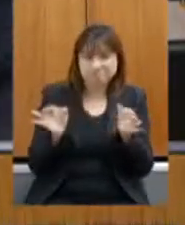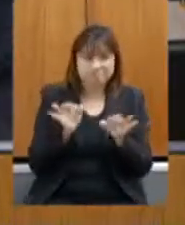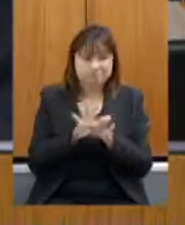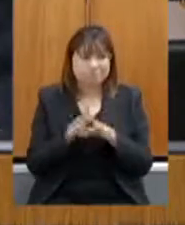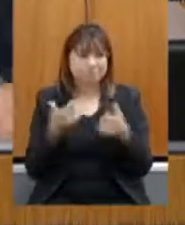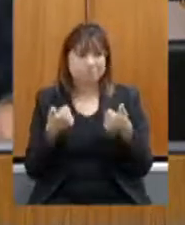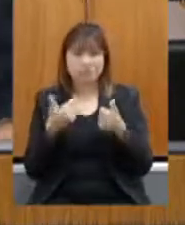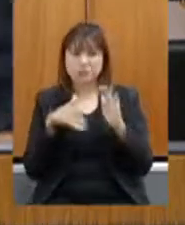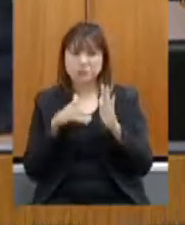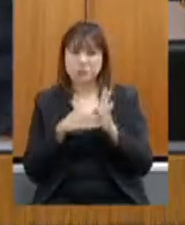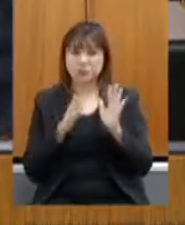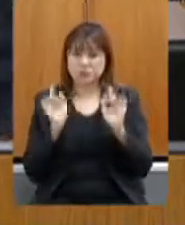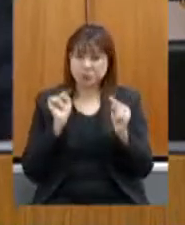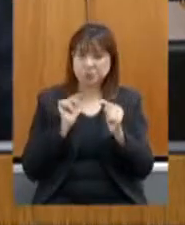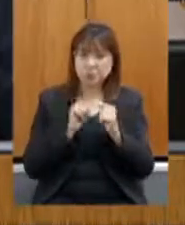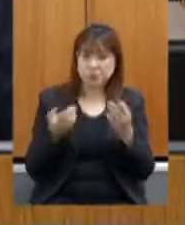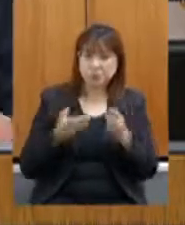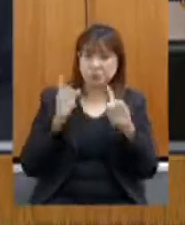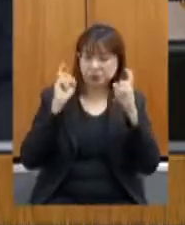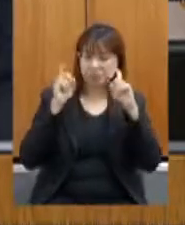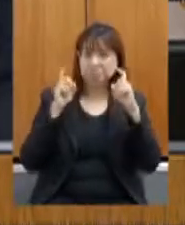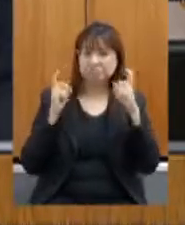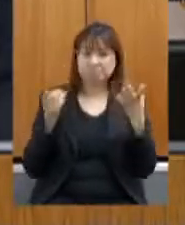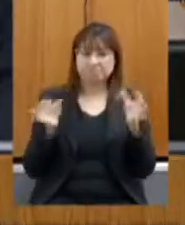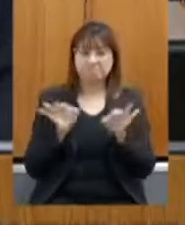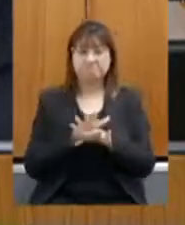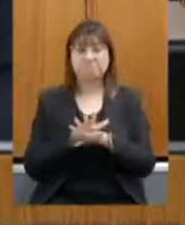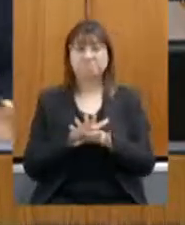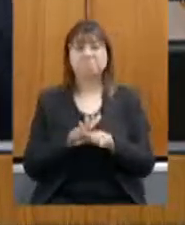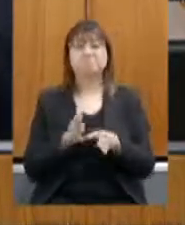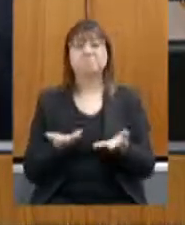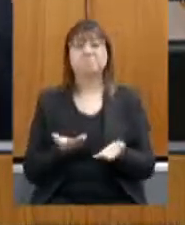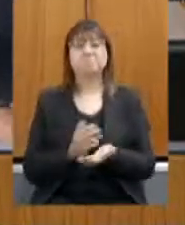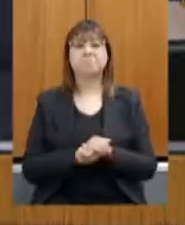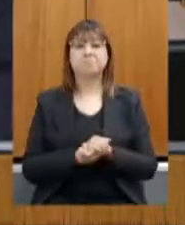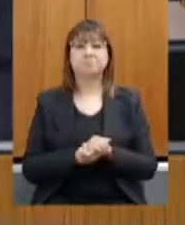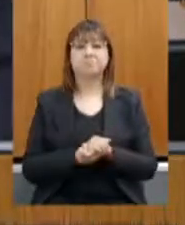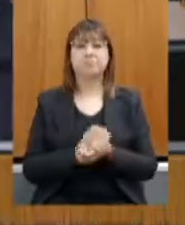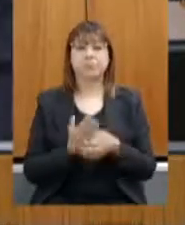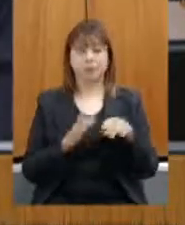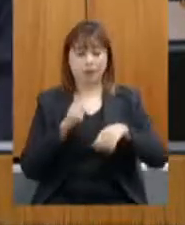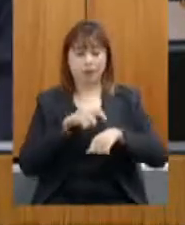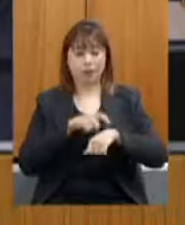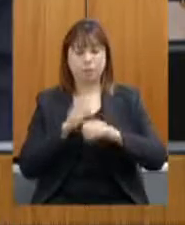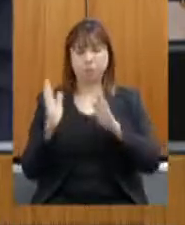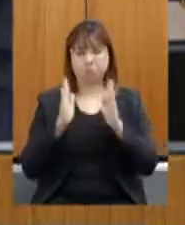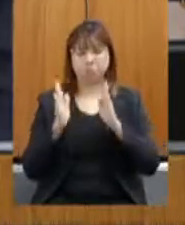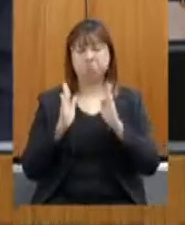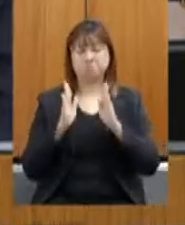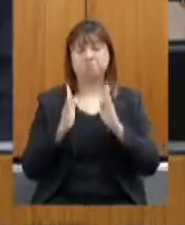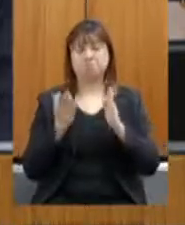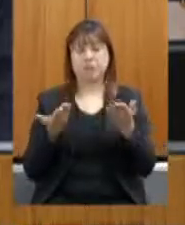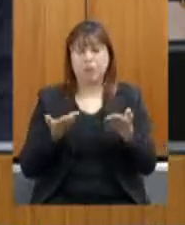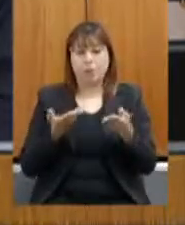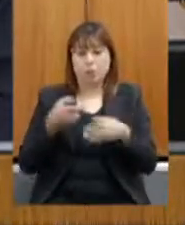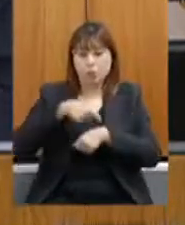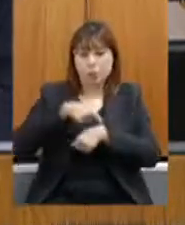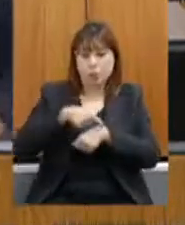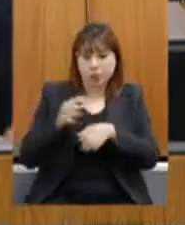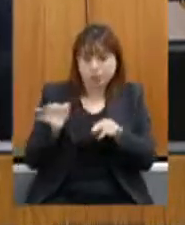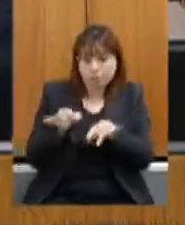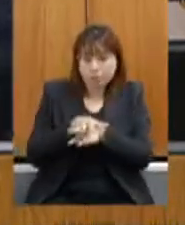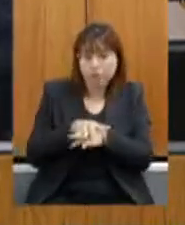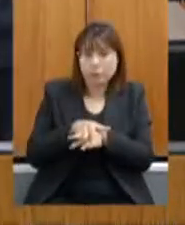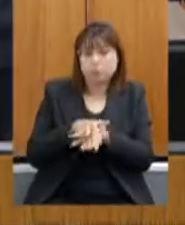objetivos dessa reunião estamos inclusive dentro do prazo e nesse encerramento senhora secretária